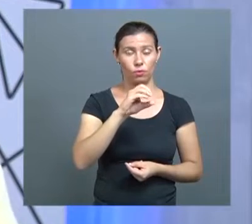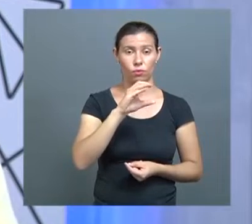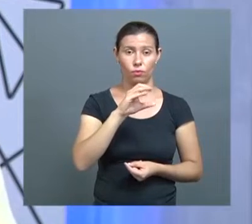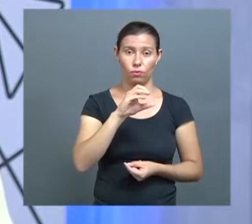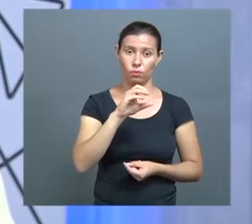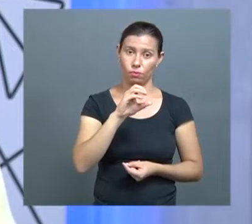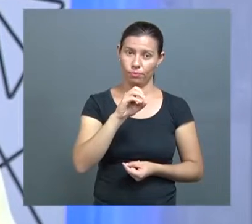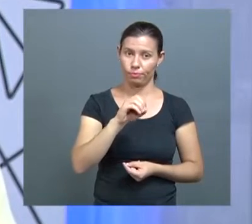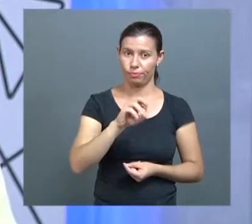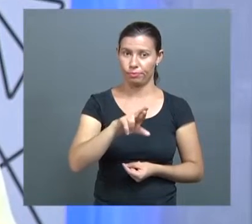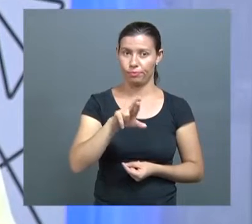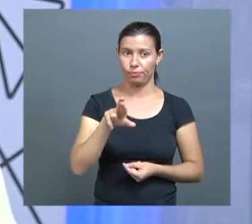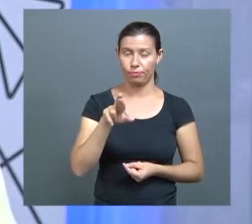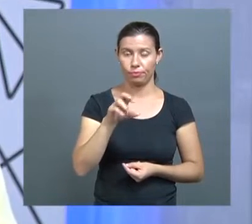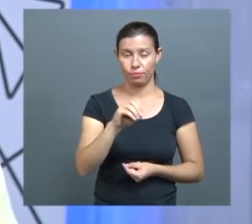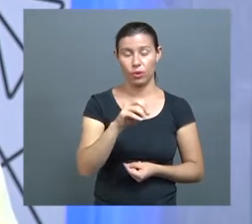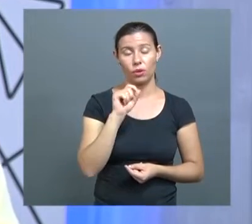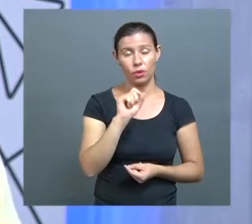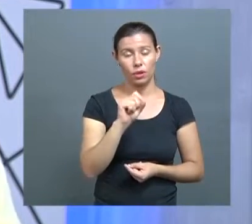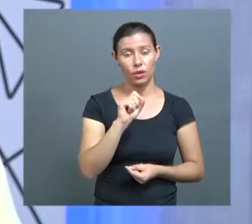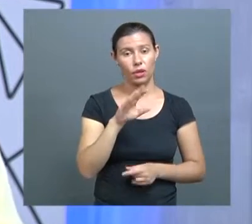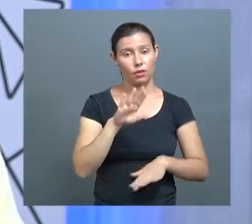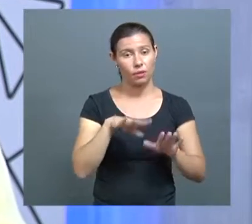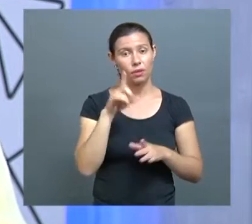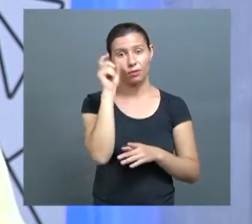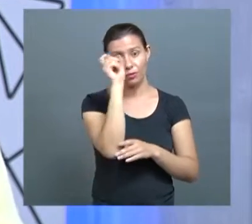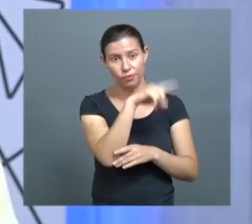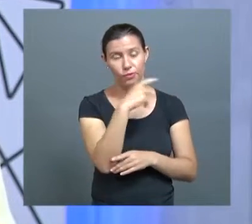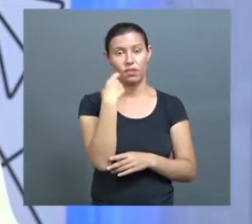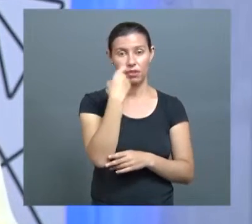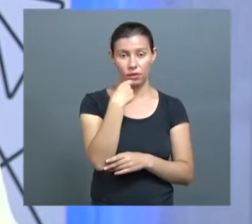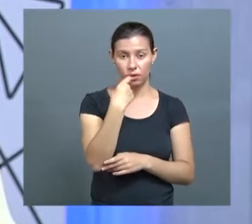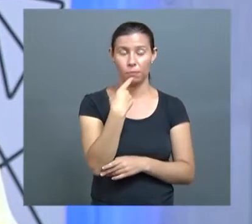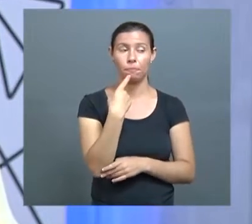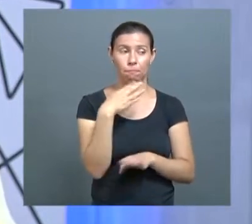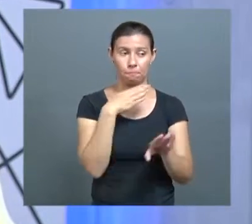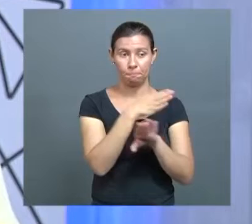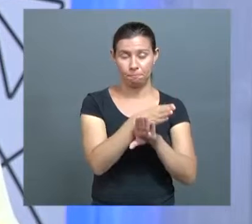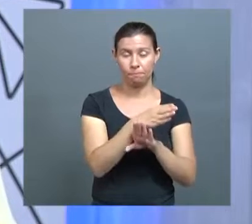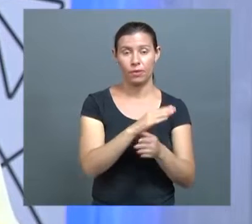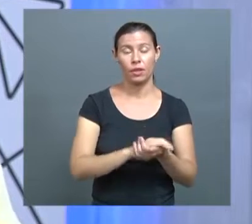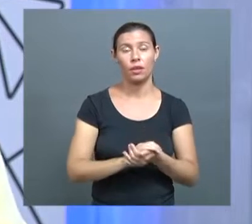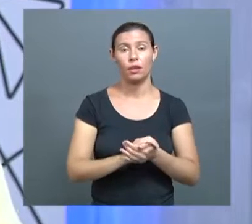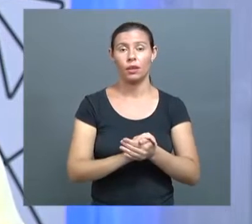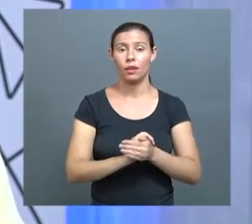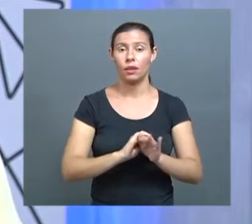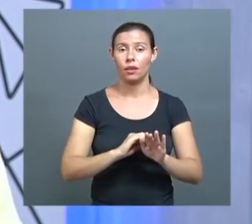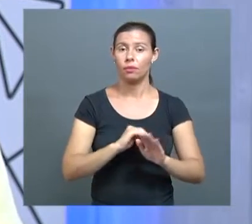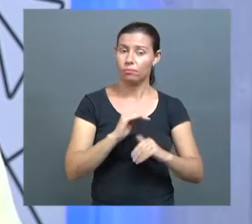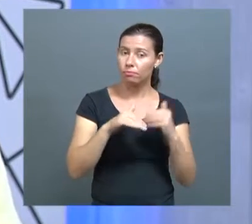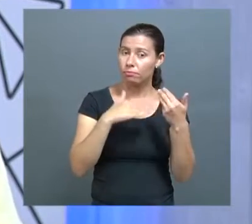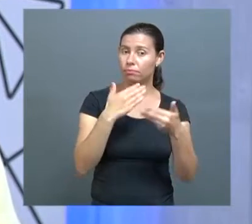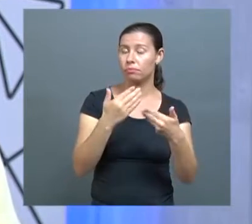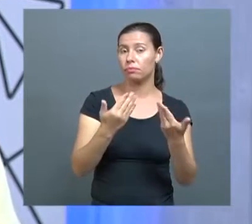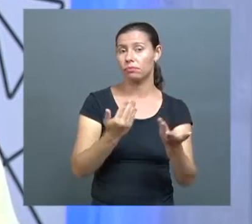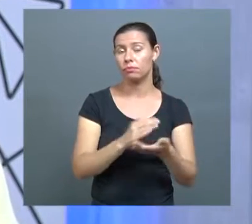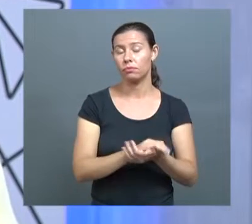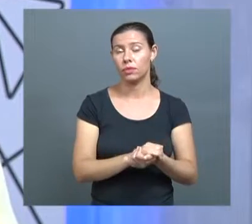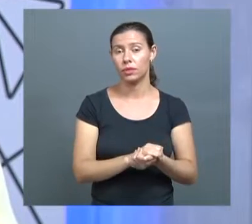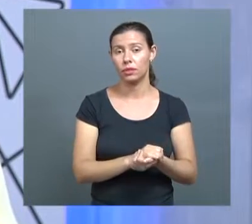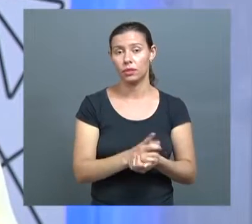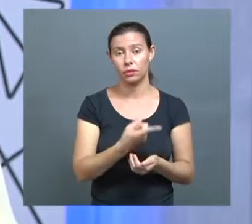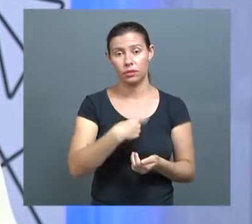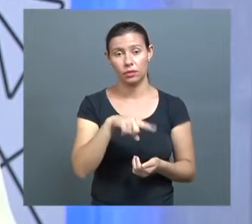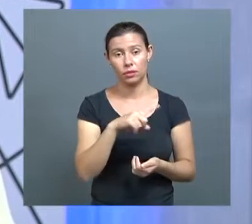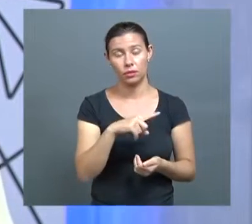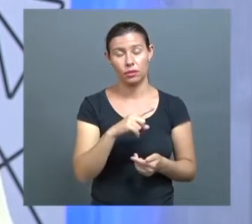destinado a nós, média e alta complexidade. Acontece com o tempo, né? E como a gente funciona,